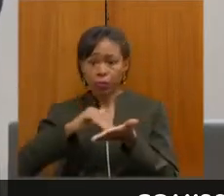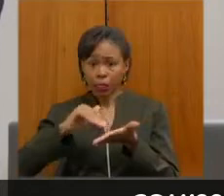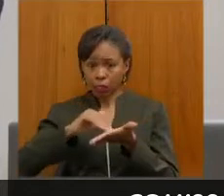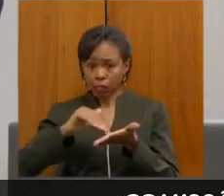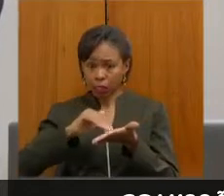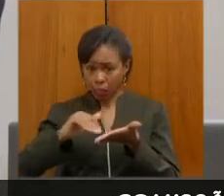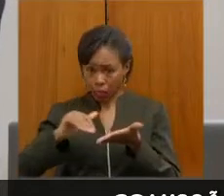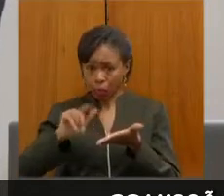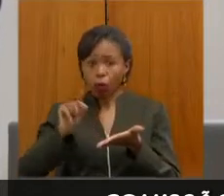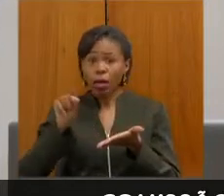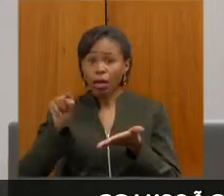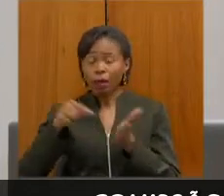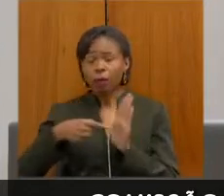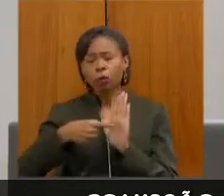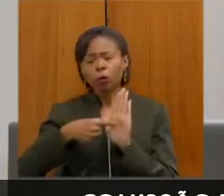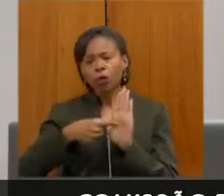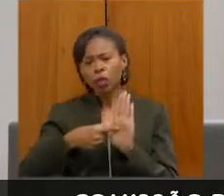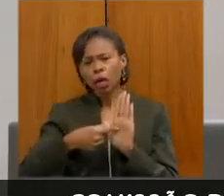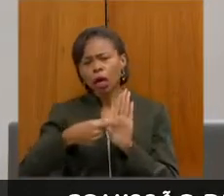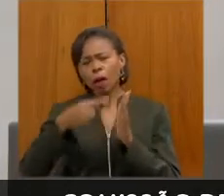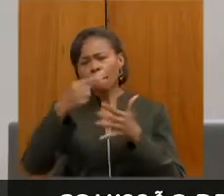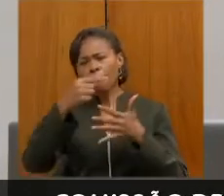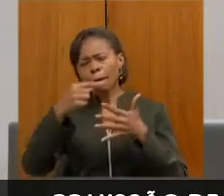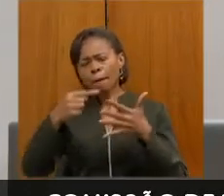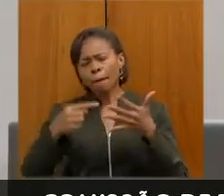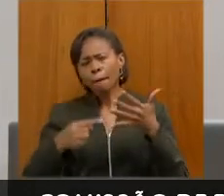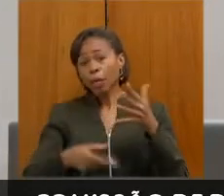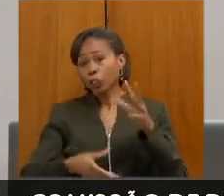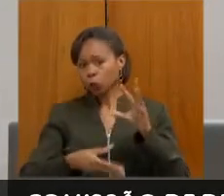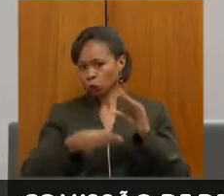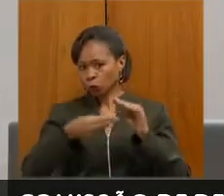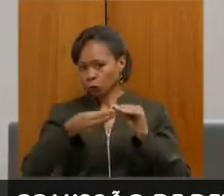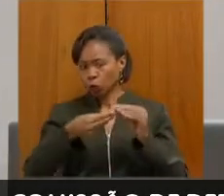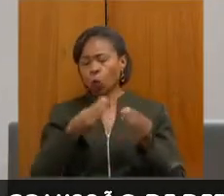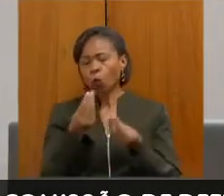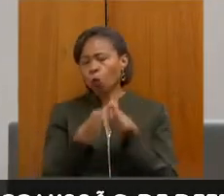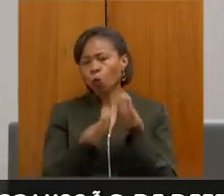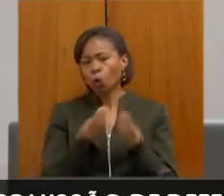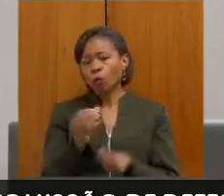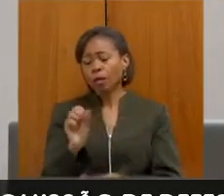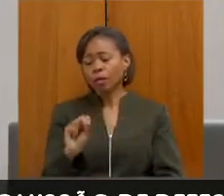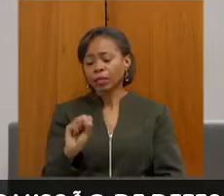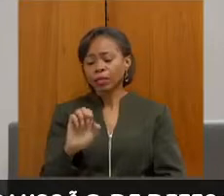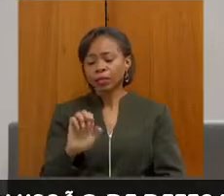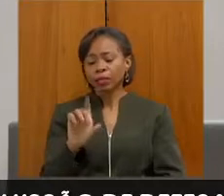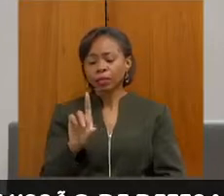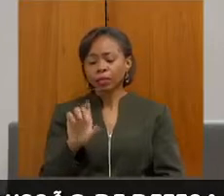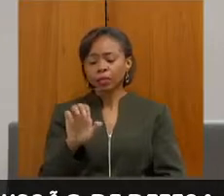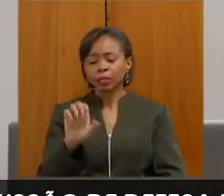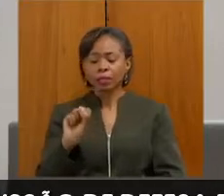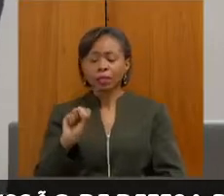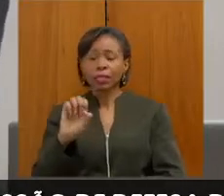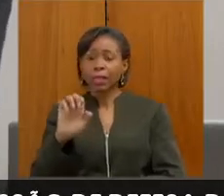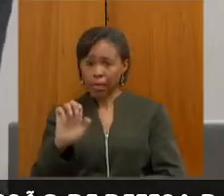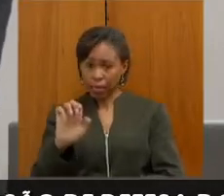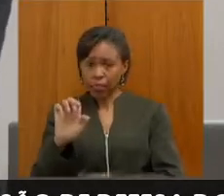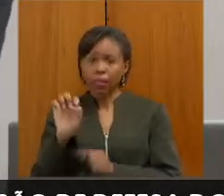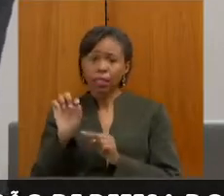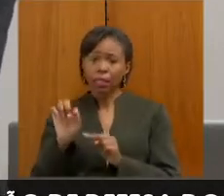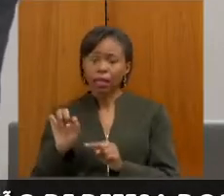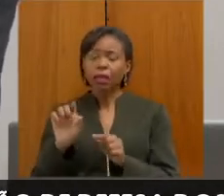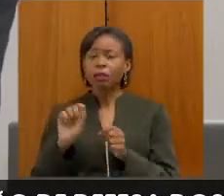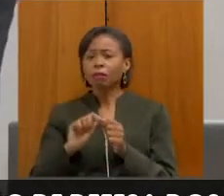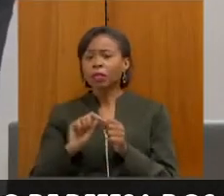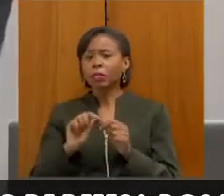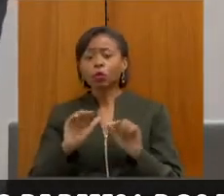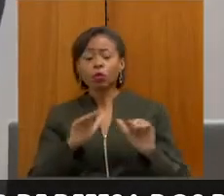forma resumida o que a subsecretaria vem desenvolvendo, especificamente para o mercado das pessoas com